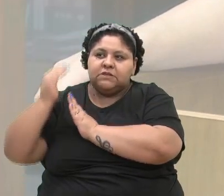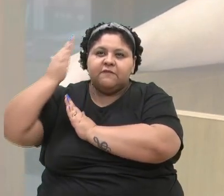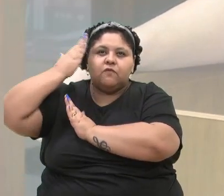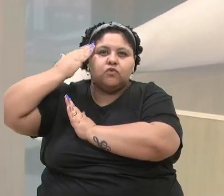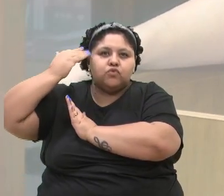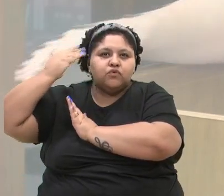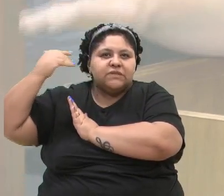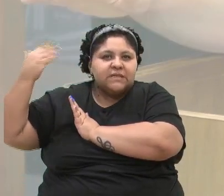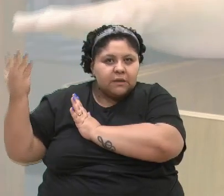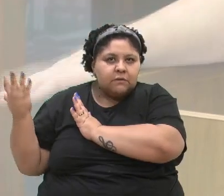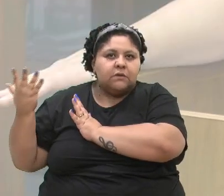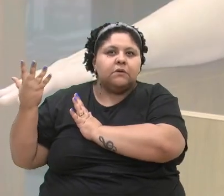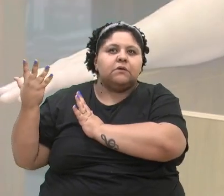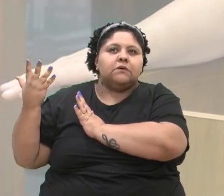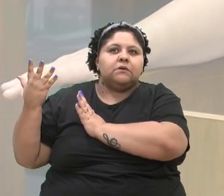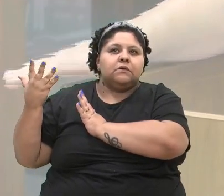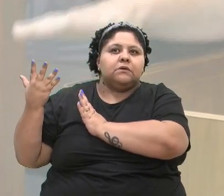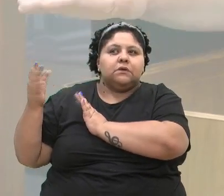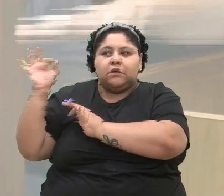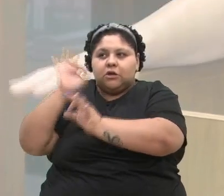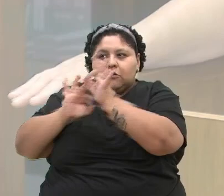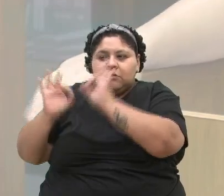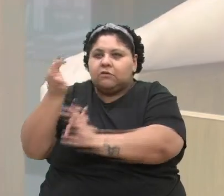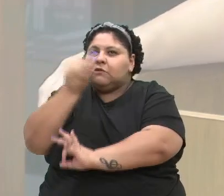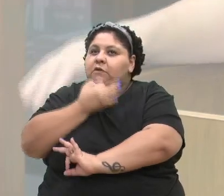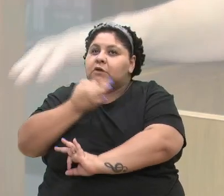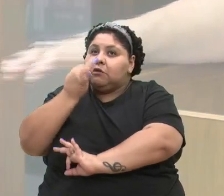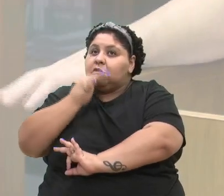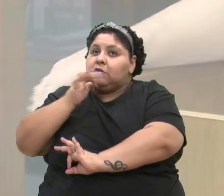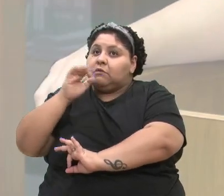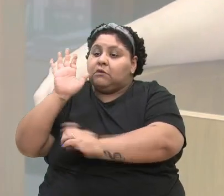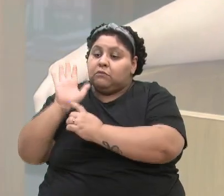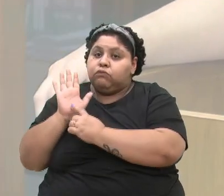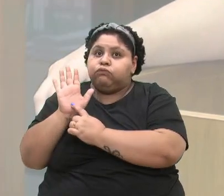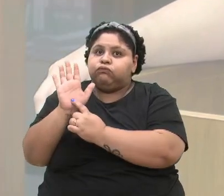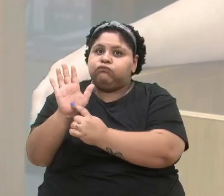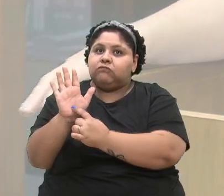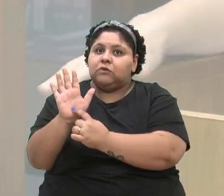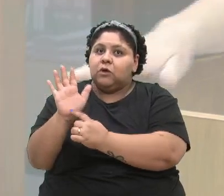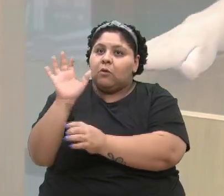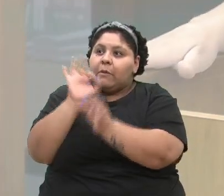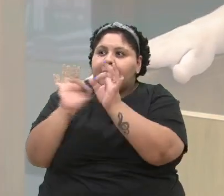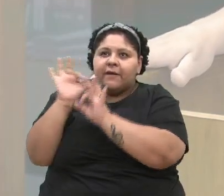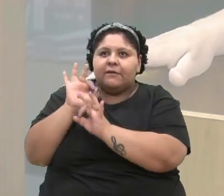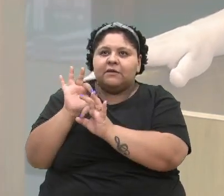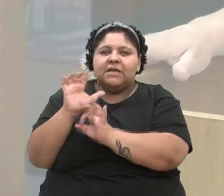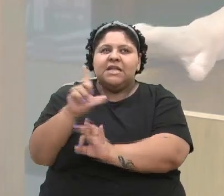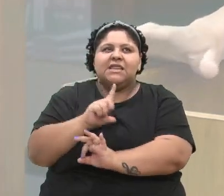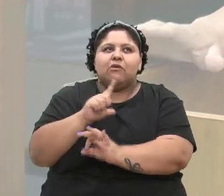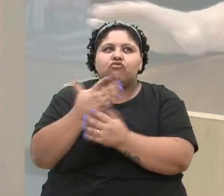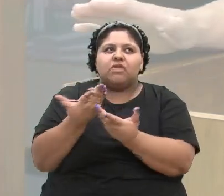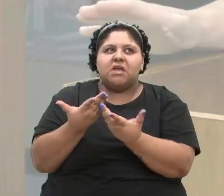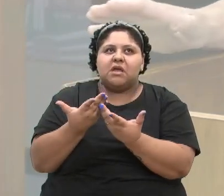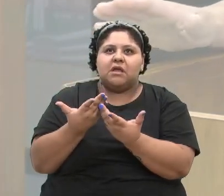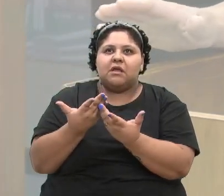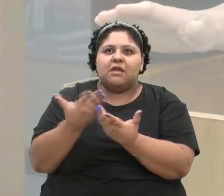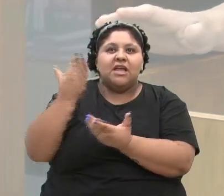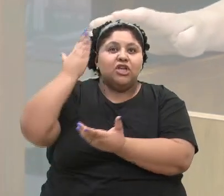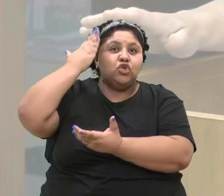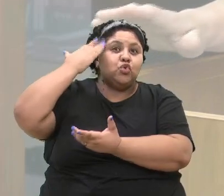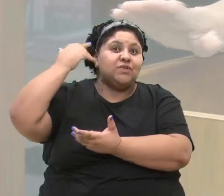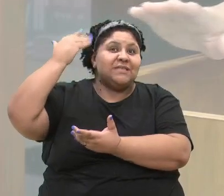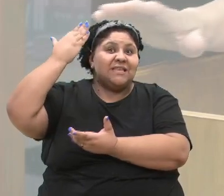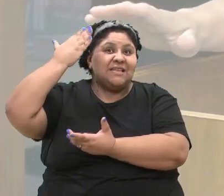e que colocaram o Caxias numa posição de destaque com a preocupação, é que não existe nenhum sucesso